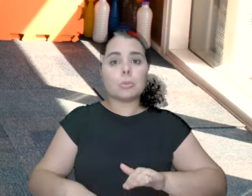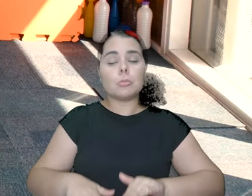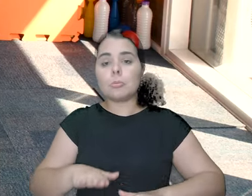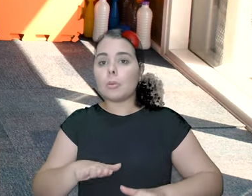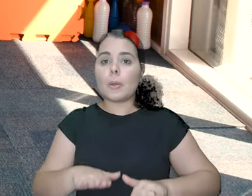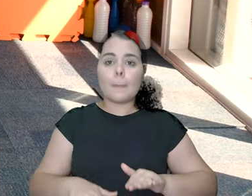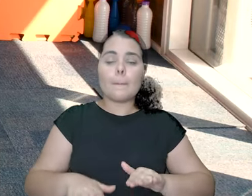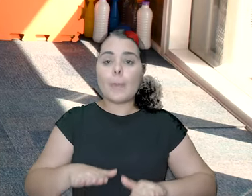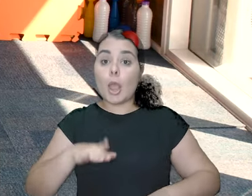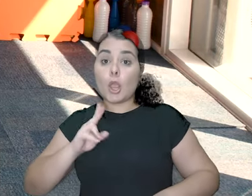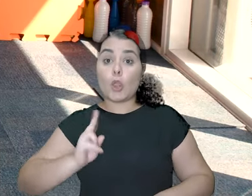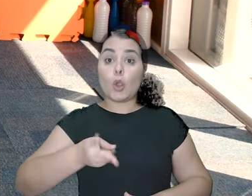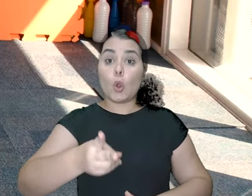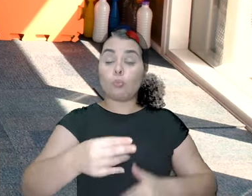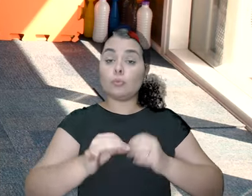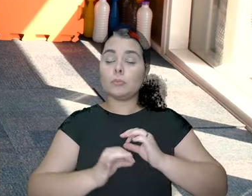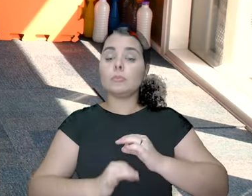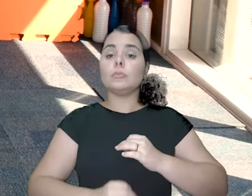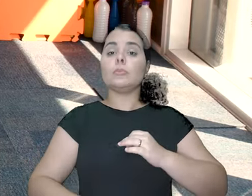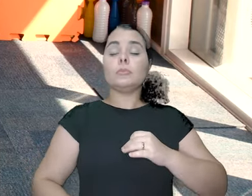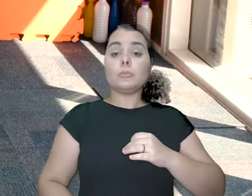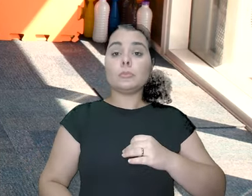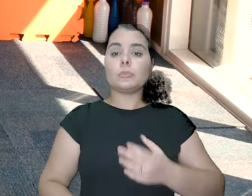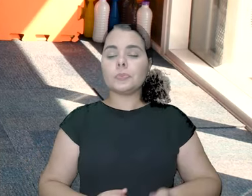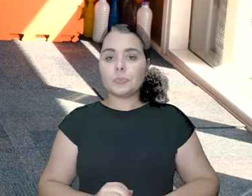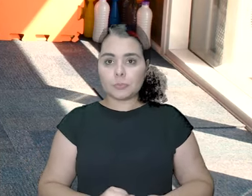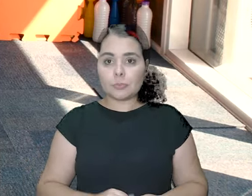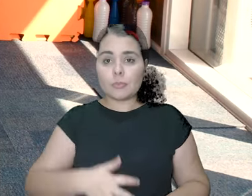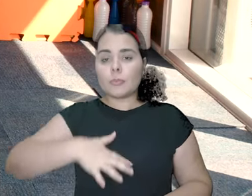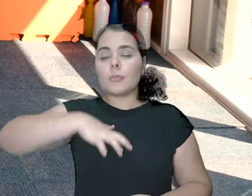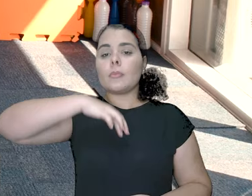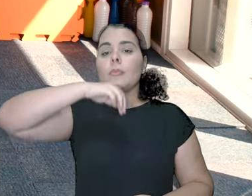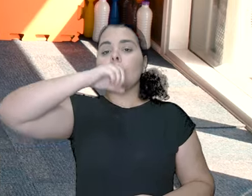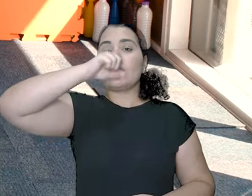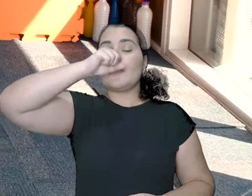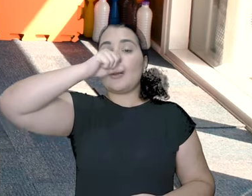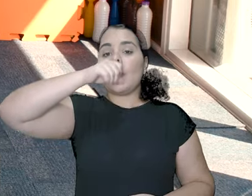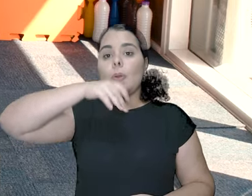calcanhar do chão. Mantenha a postura. Inspira.